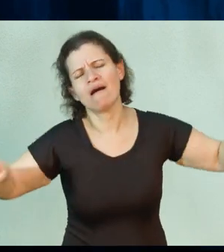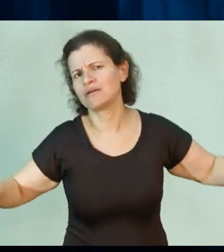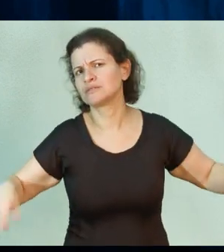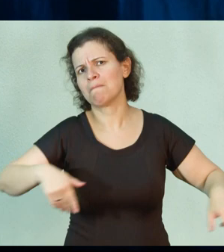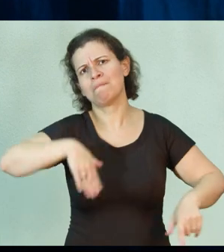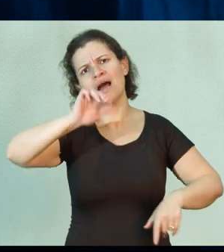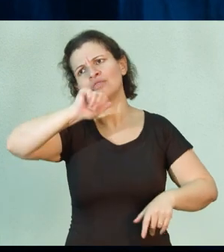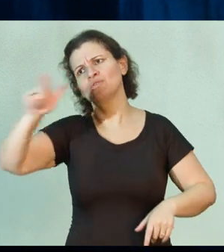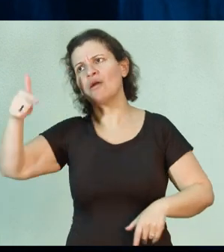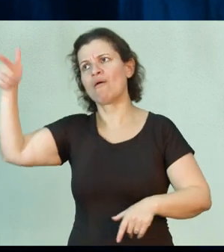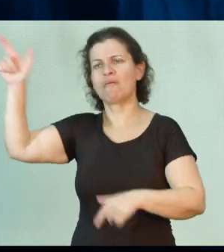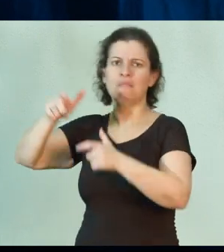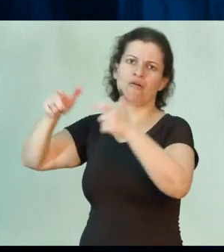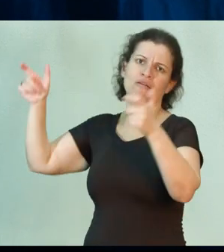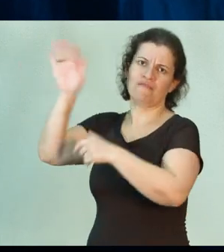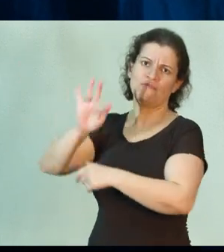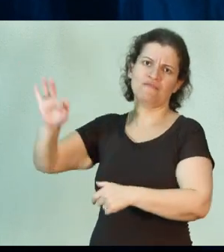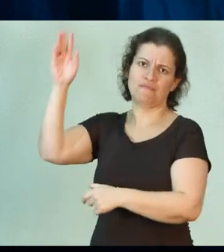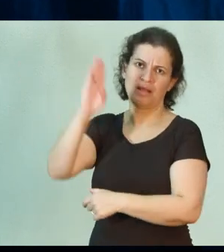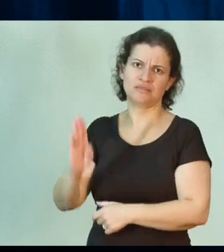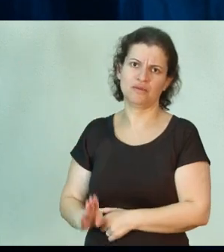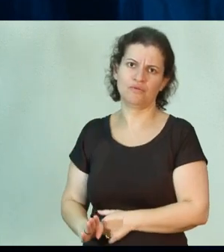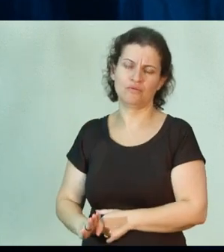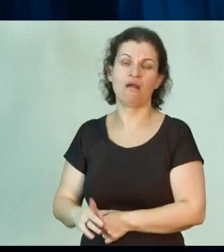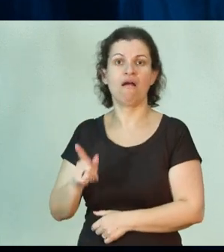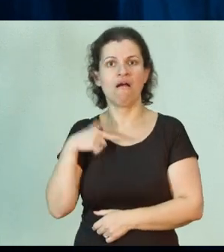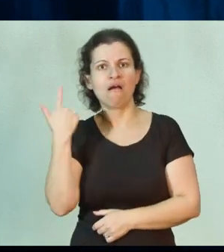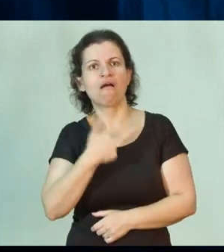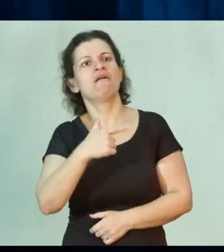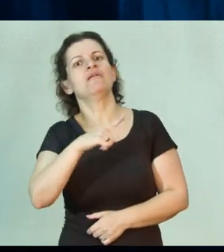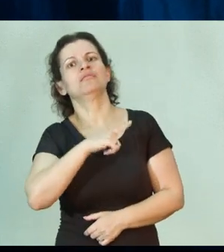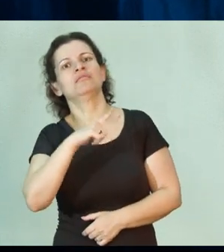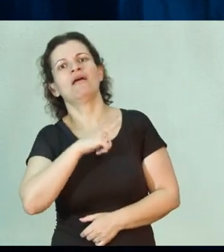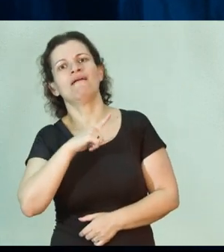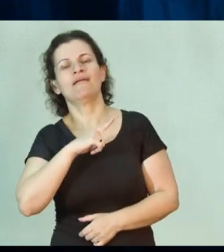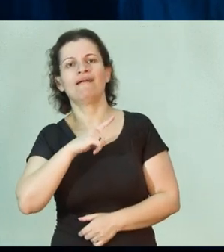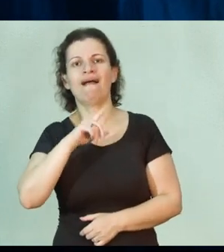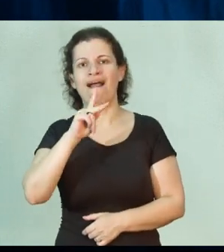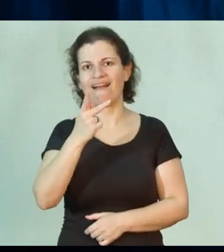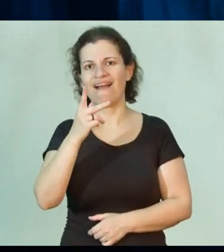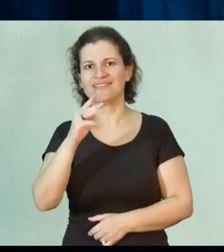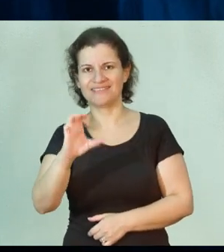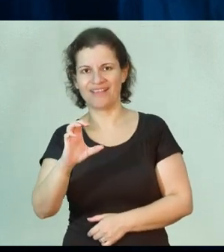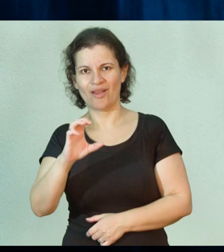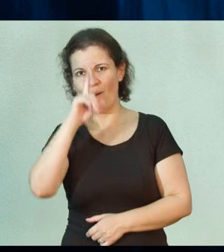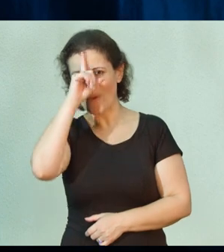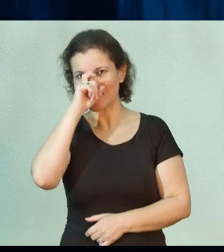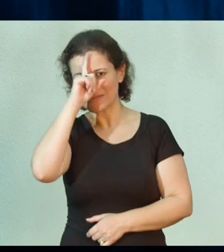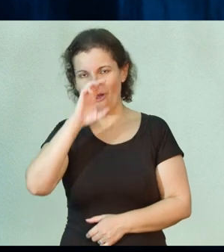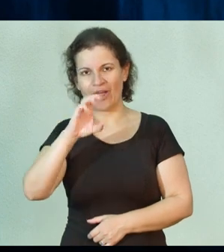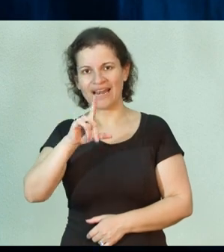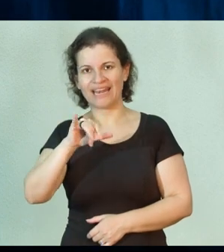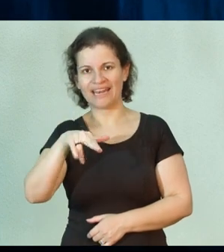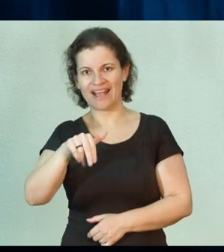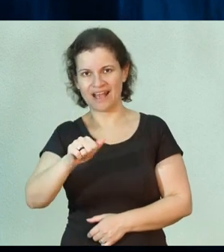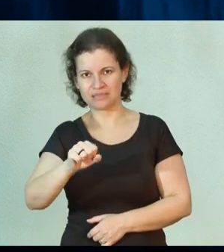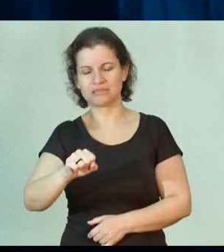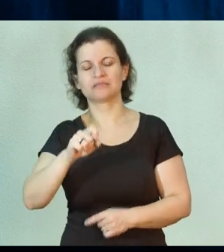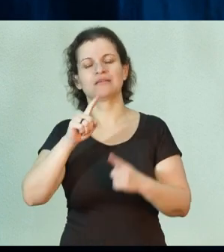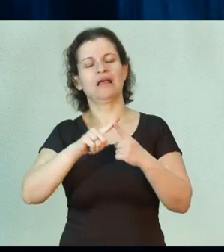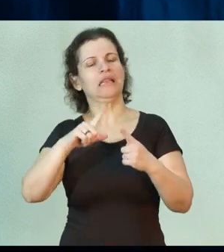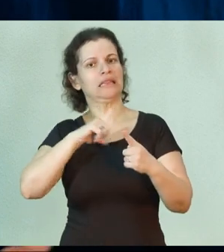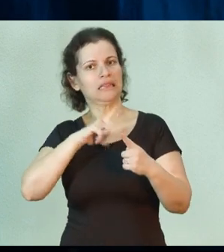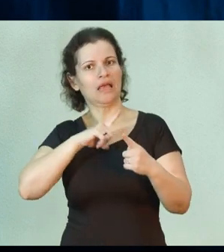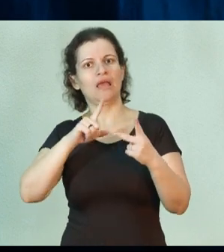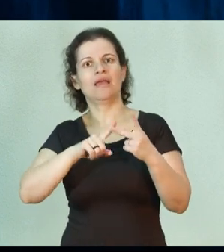maior do que a maioria das faculdades brasileiras. A gente conta com o complexo do Hospital das Clínicas, que além do Hospital das